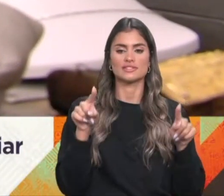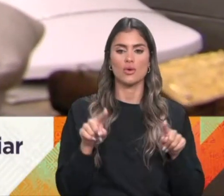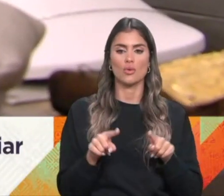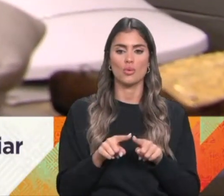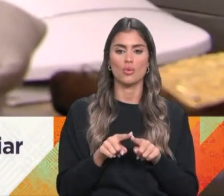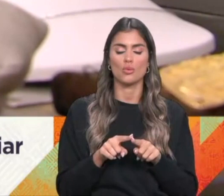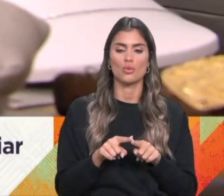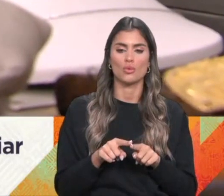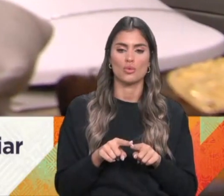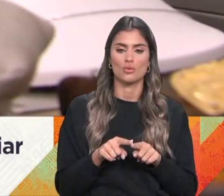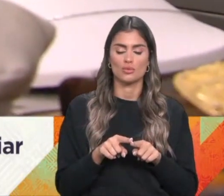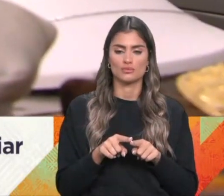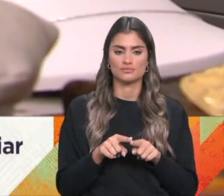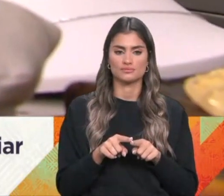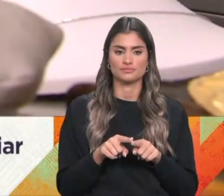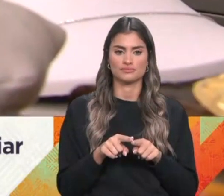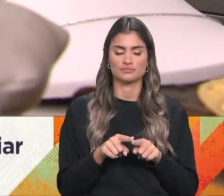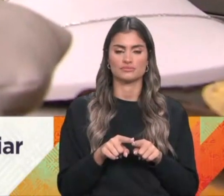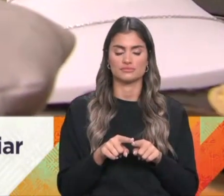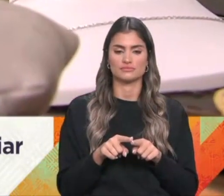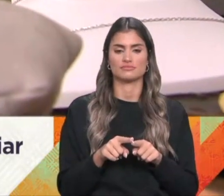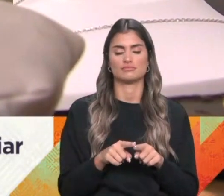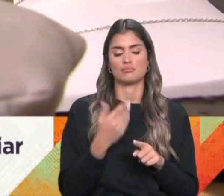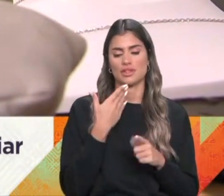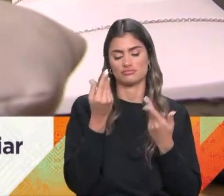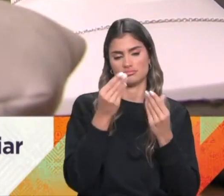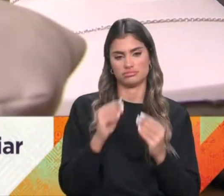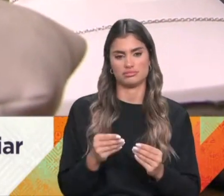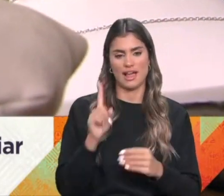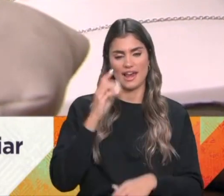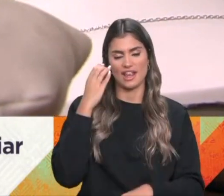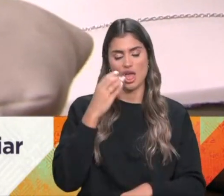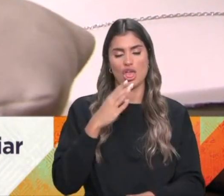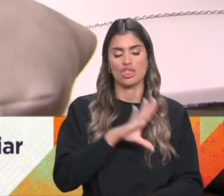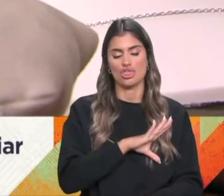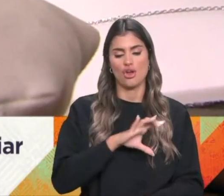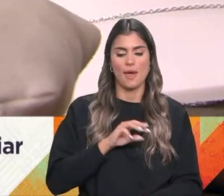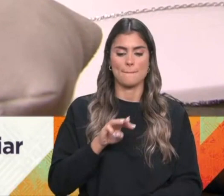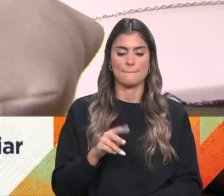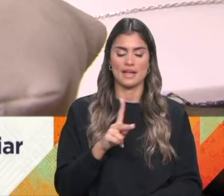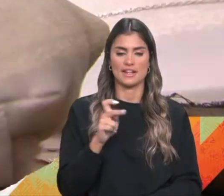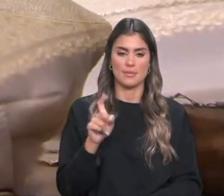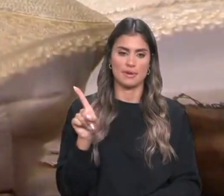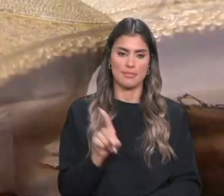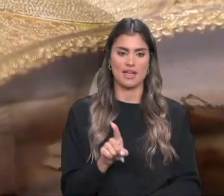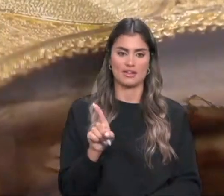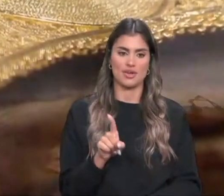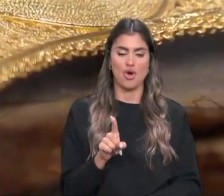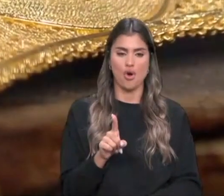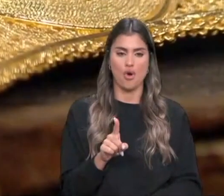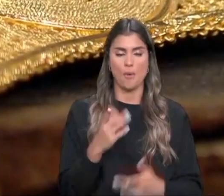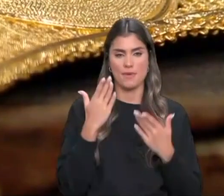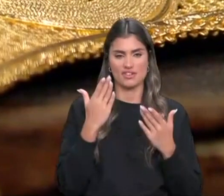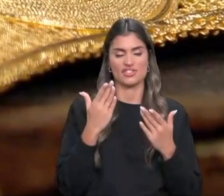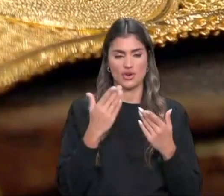mandado fazer pela rainha Dona Maria I, em homenagem ao Sagrado Coração de Jesus, a ponte